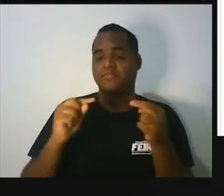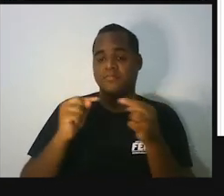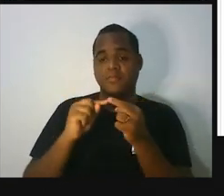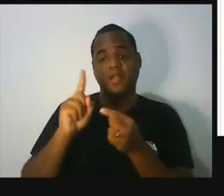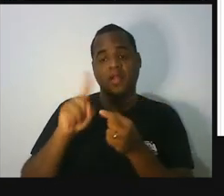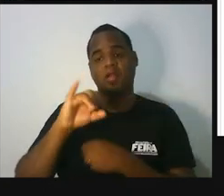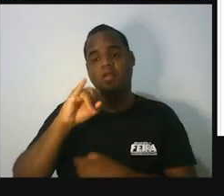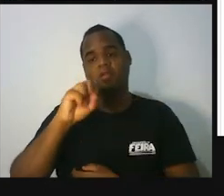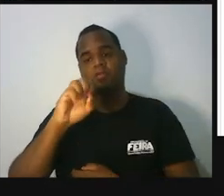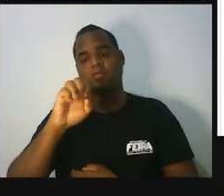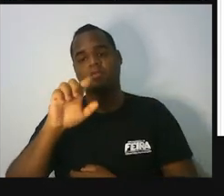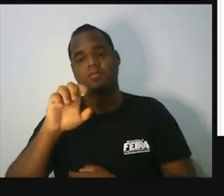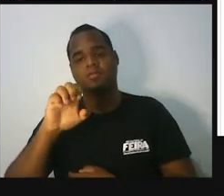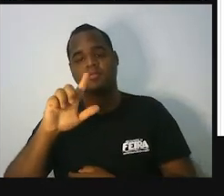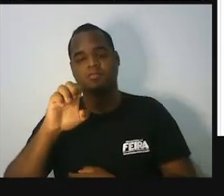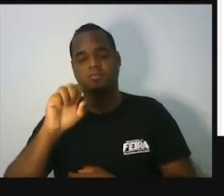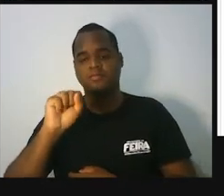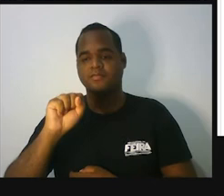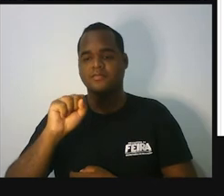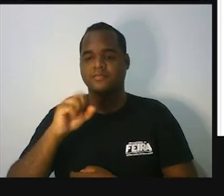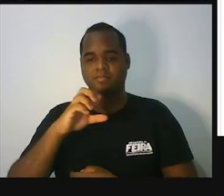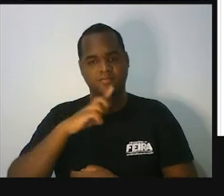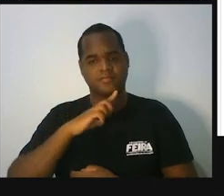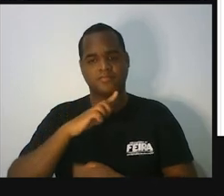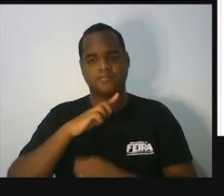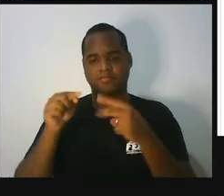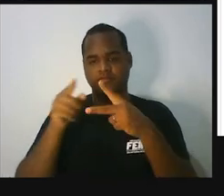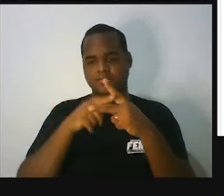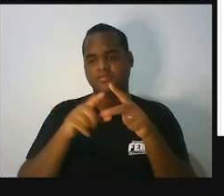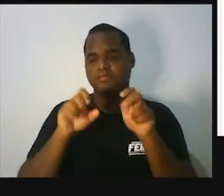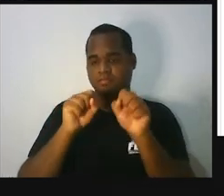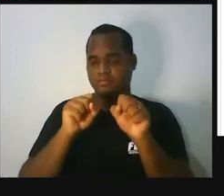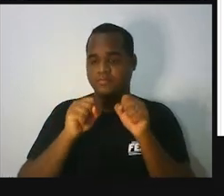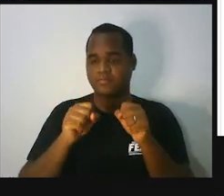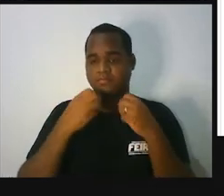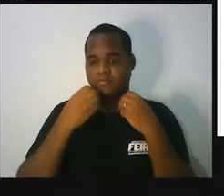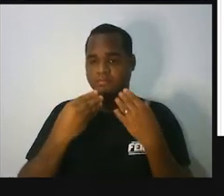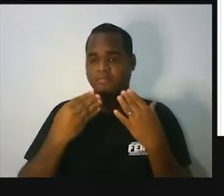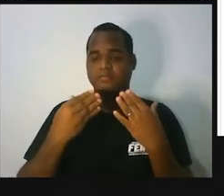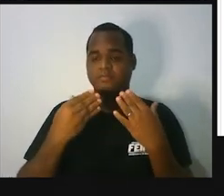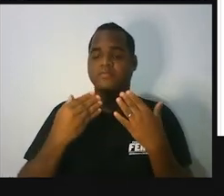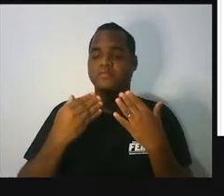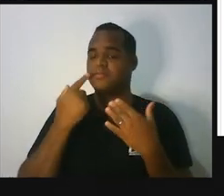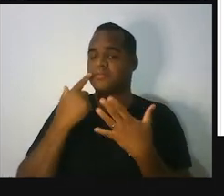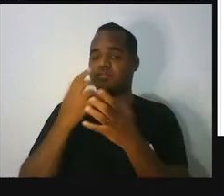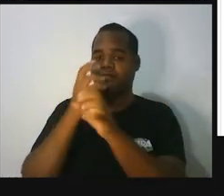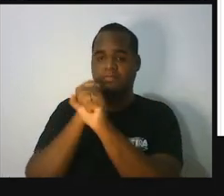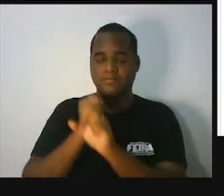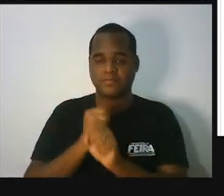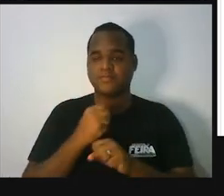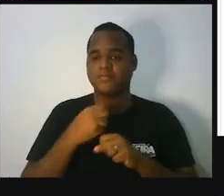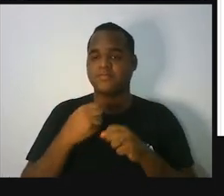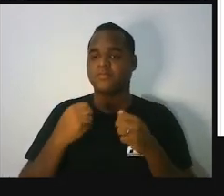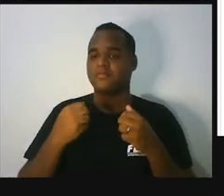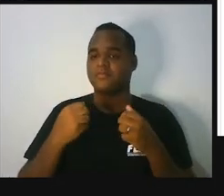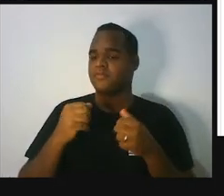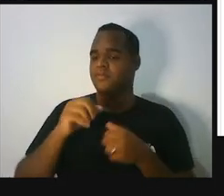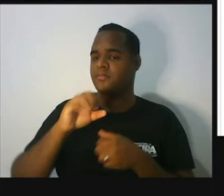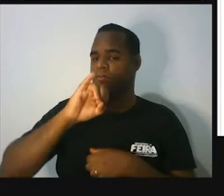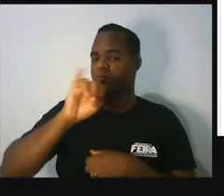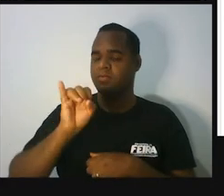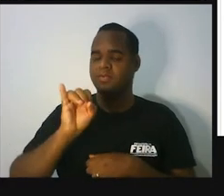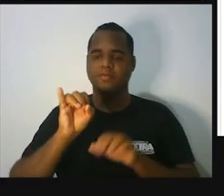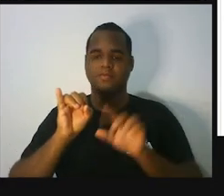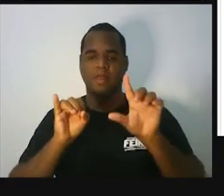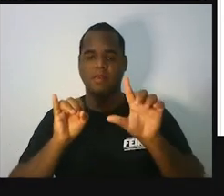isósceles. Esses ângulos, que têm a mesma medida, ficam em cima desse lado aqui, do lado JL,